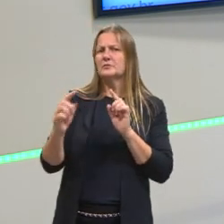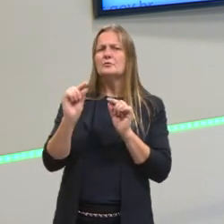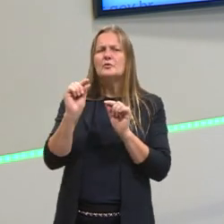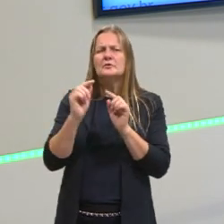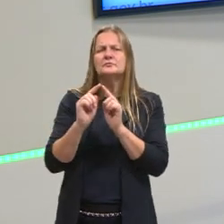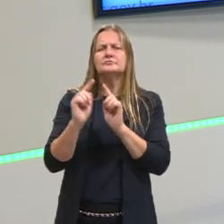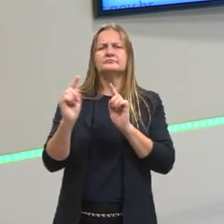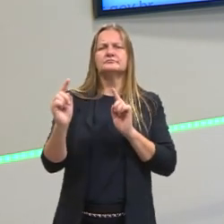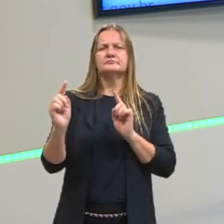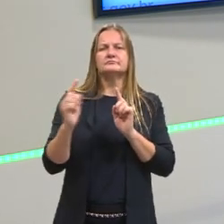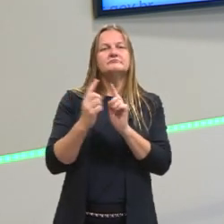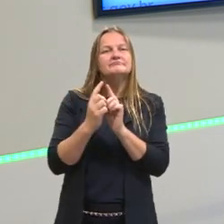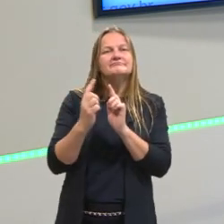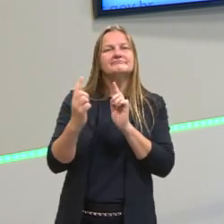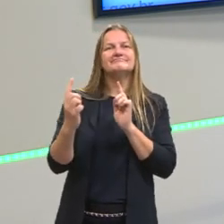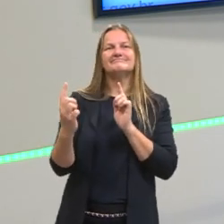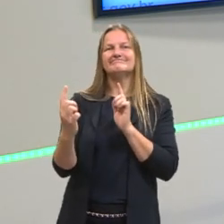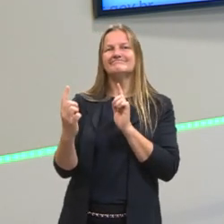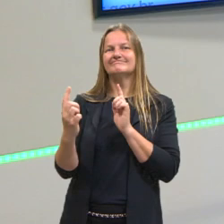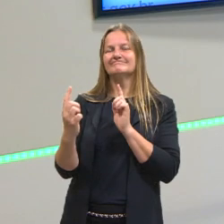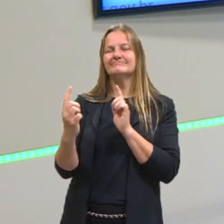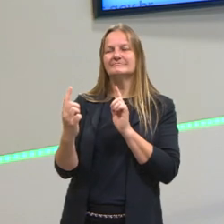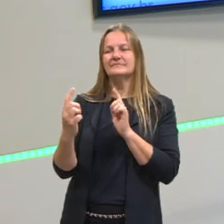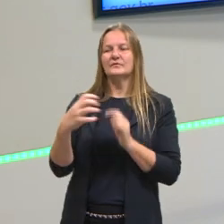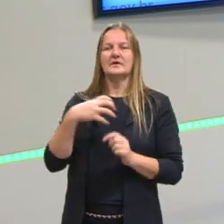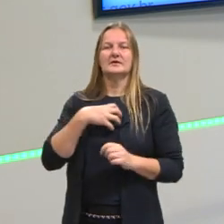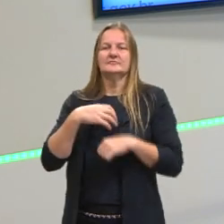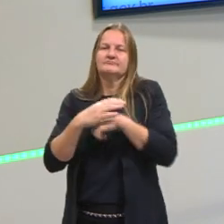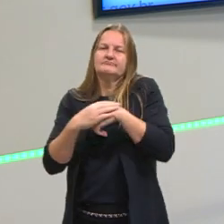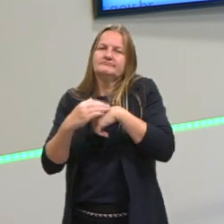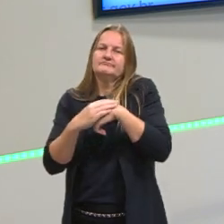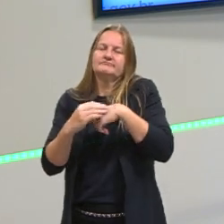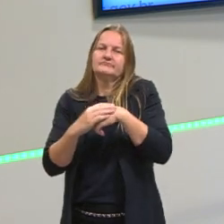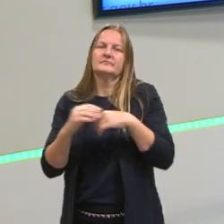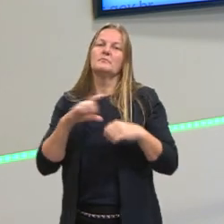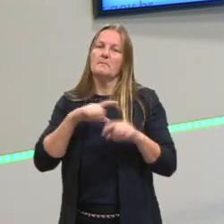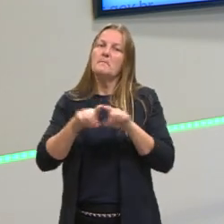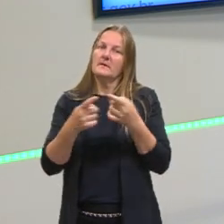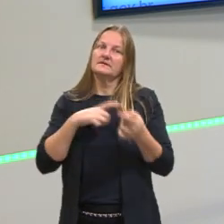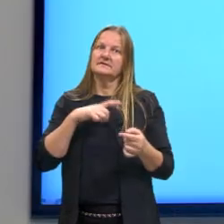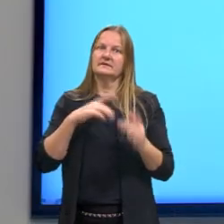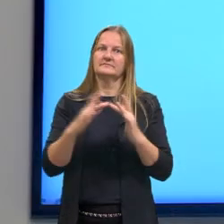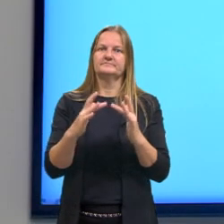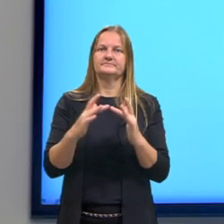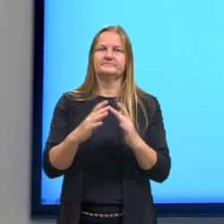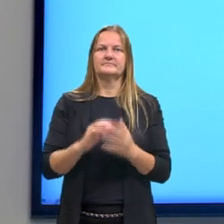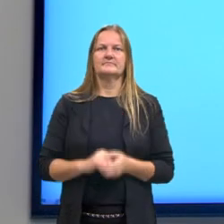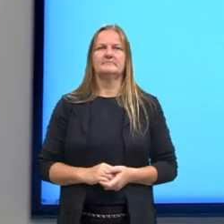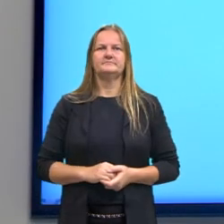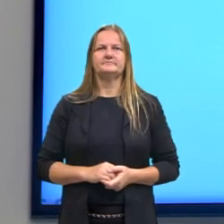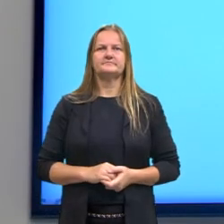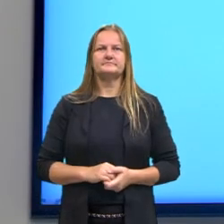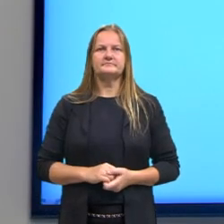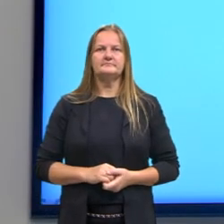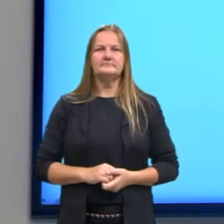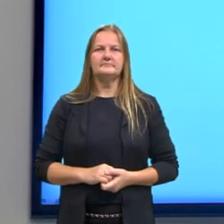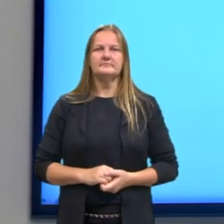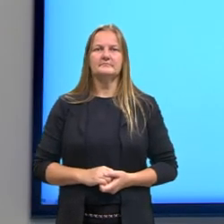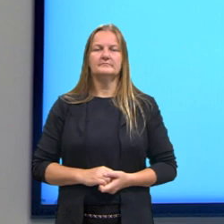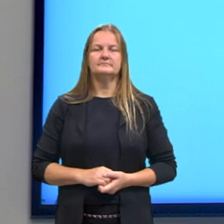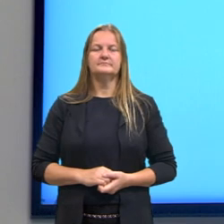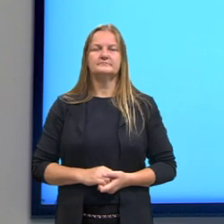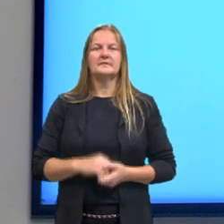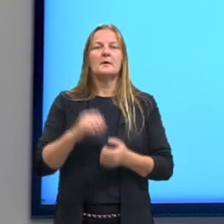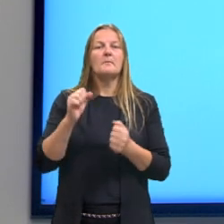temos esse contato, mas não é um contato tão afetivo, mas temos esse contato. Como também eles podem ser um grupo